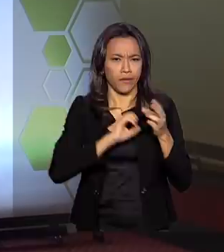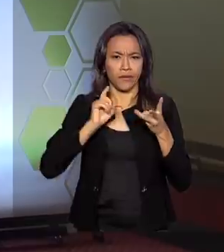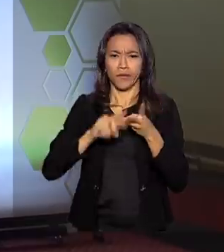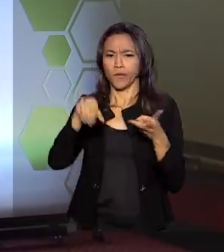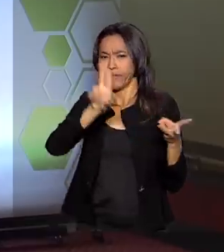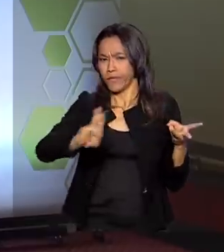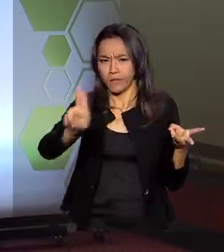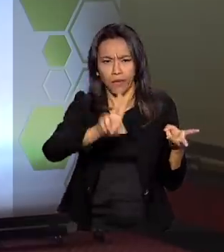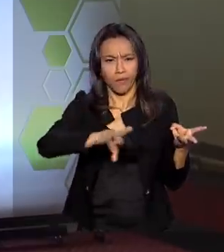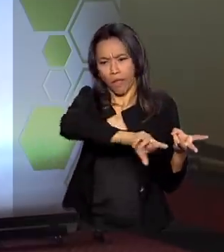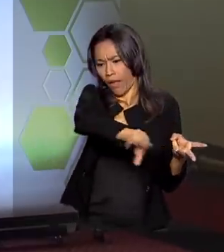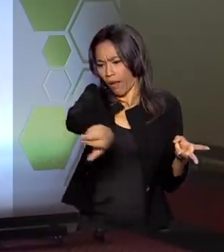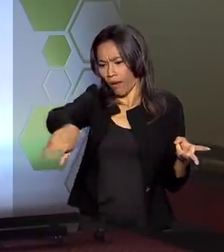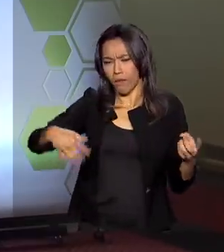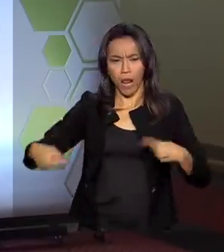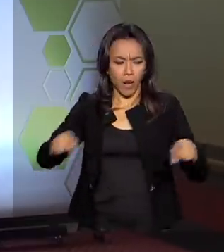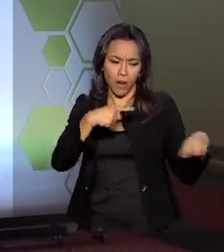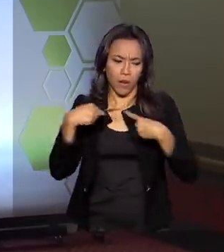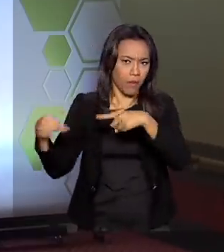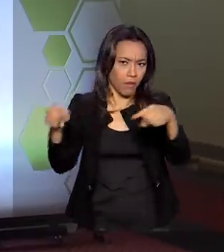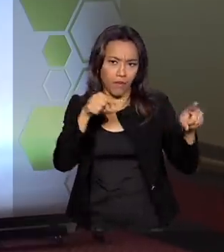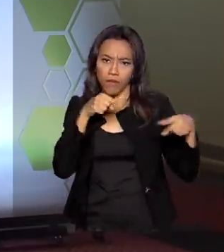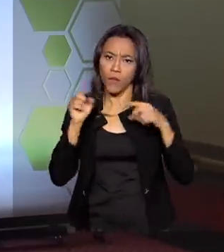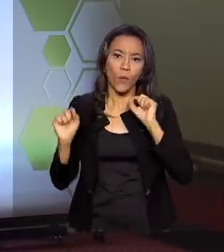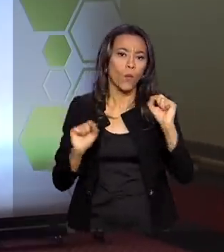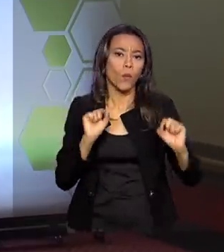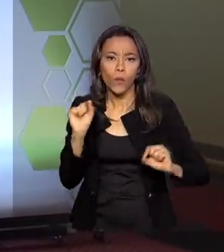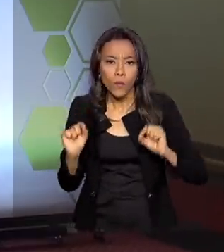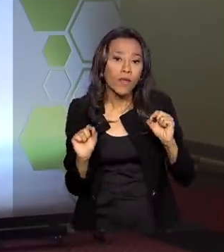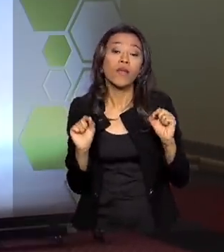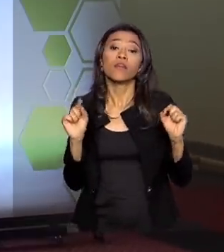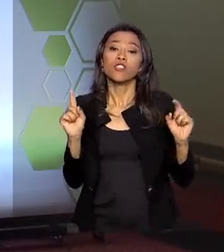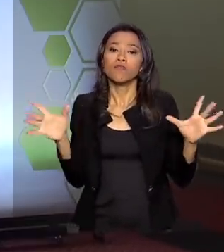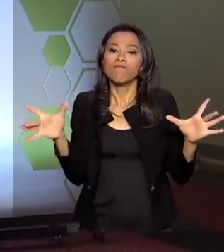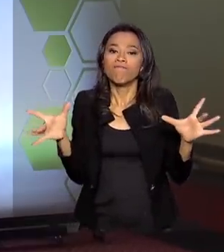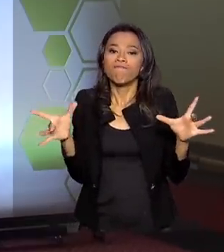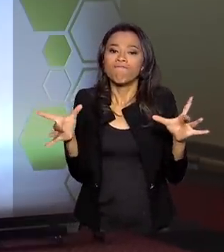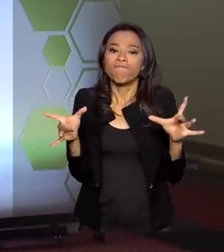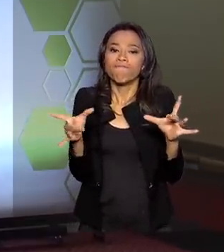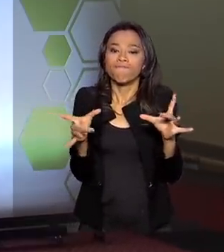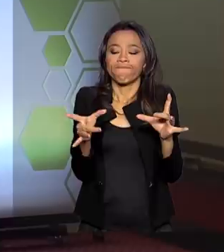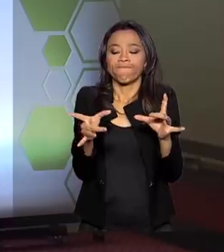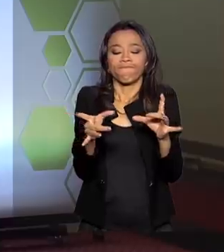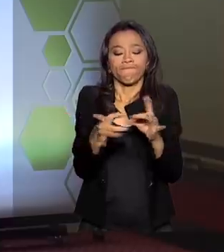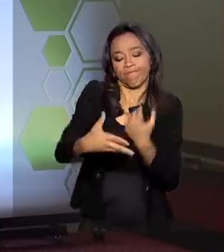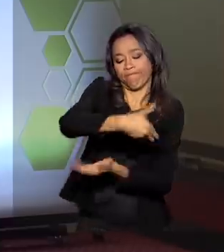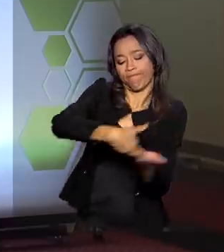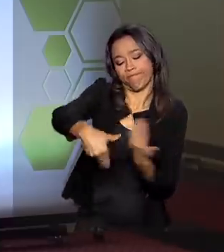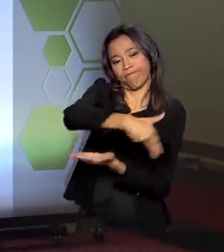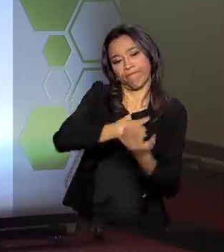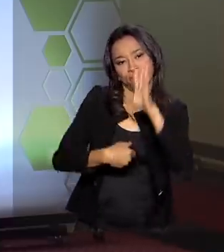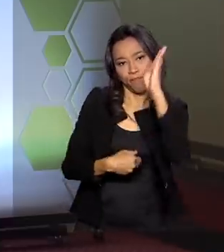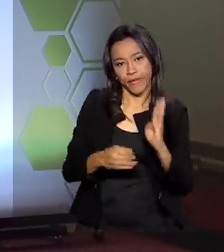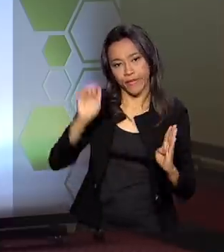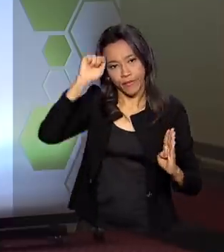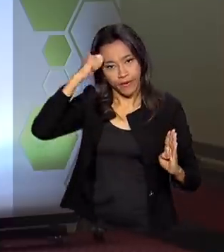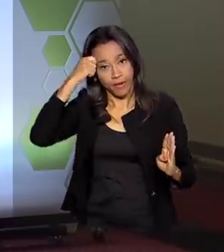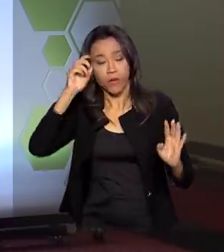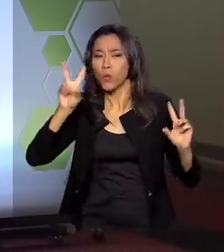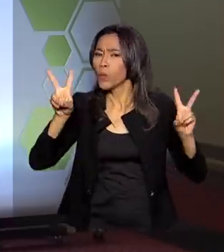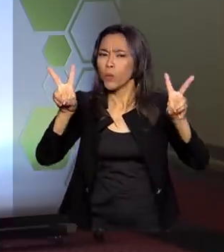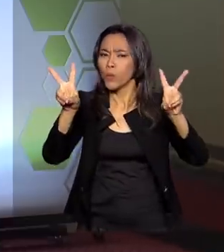irão debater essas possibilidades de estreitamento nas relações. O tema deste ano